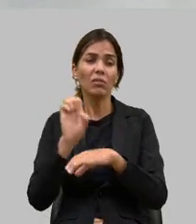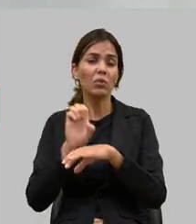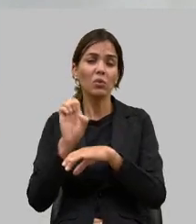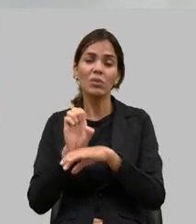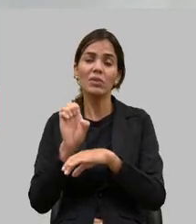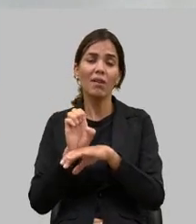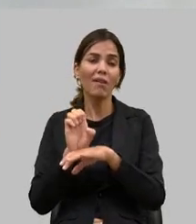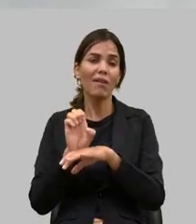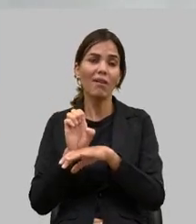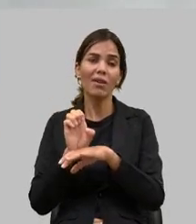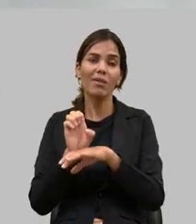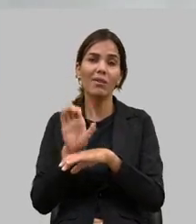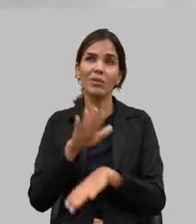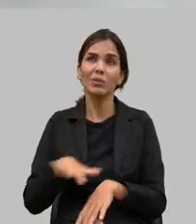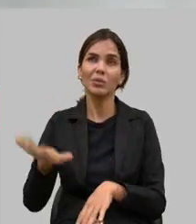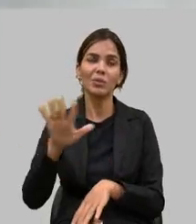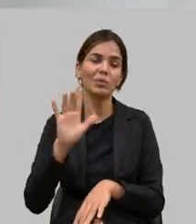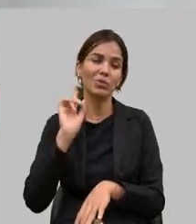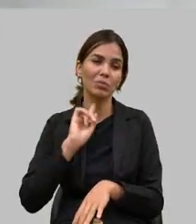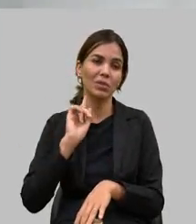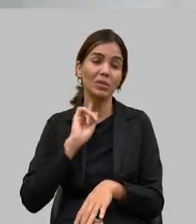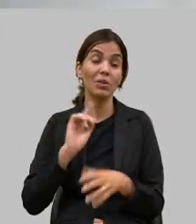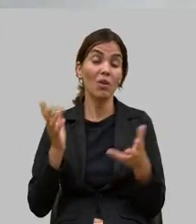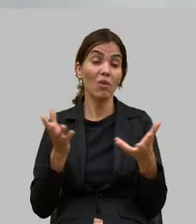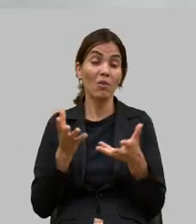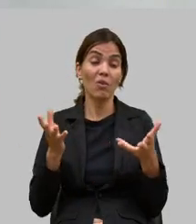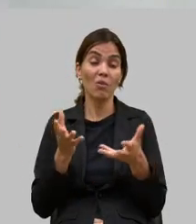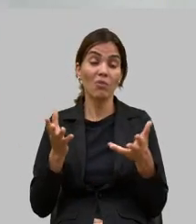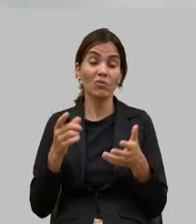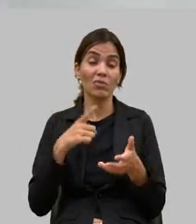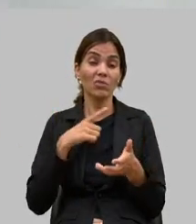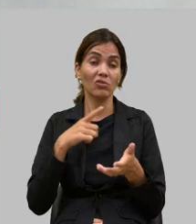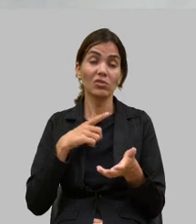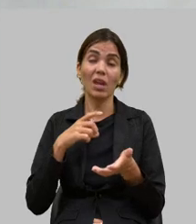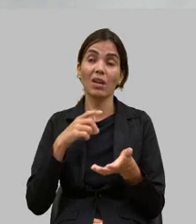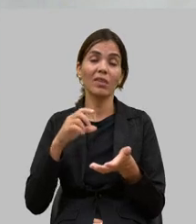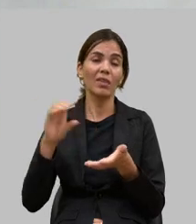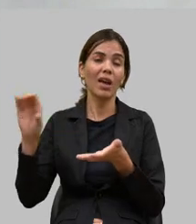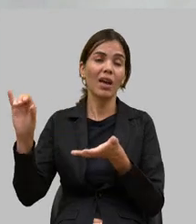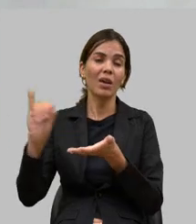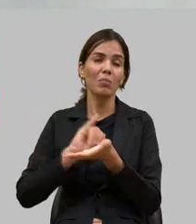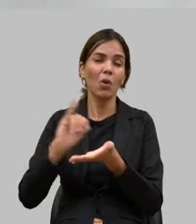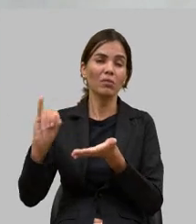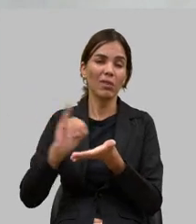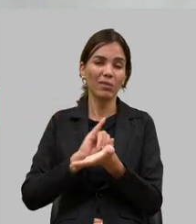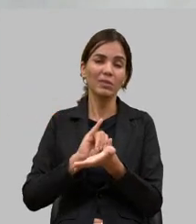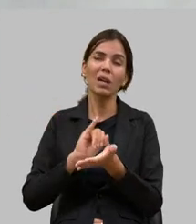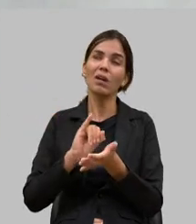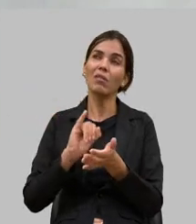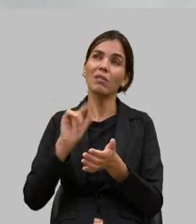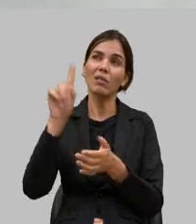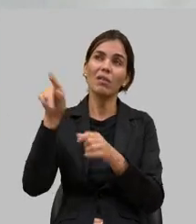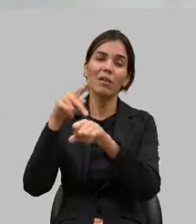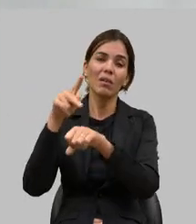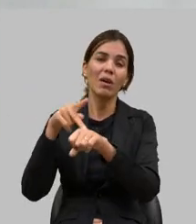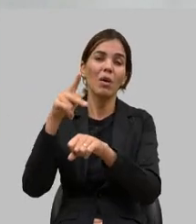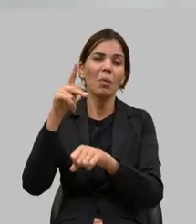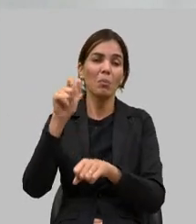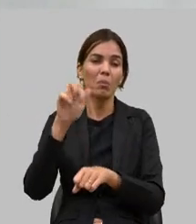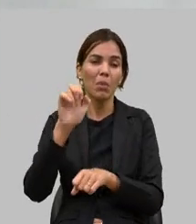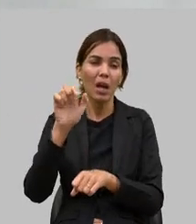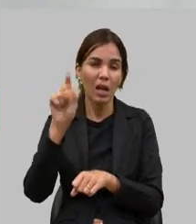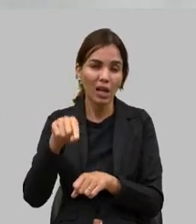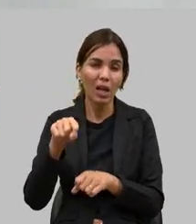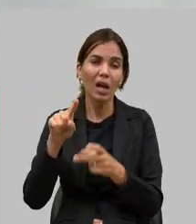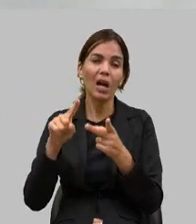Gerais hoje nós temos o grande volume de importações que entram no território brasileiro entram pelo Paraná entram por Santa Catarina e